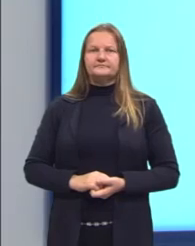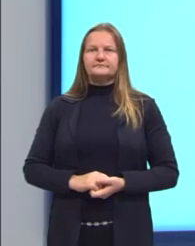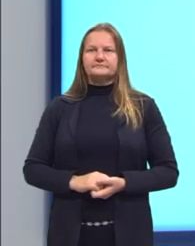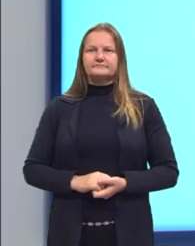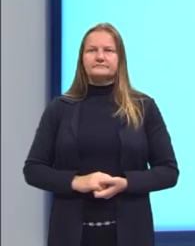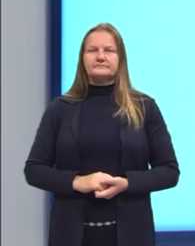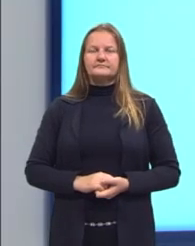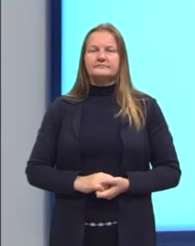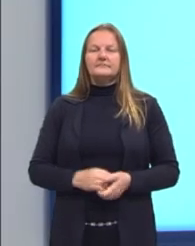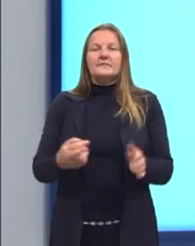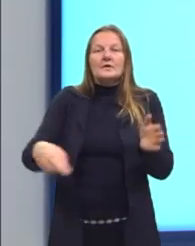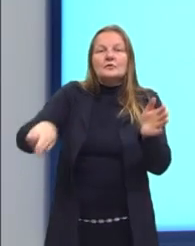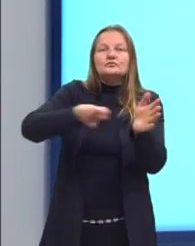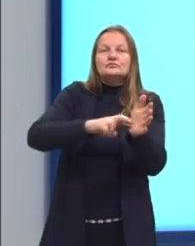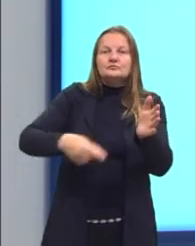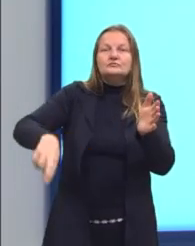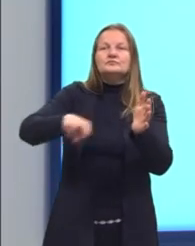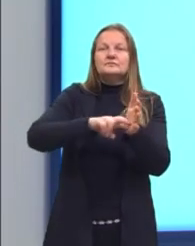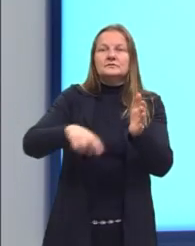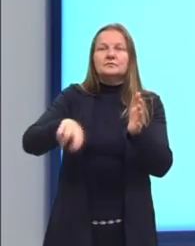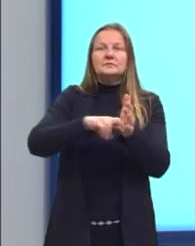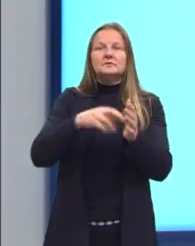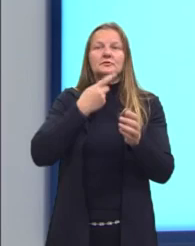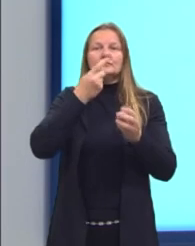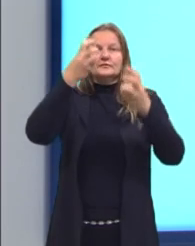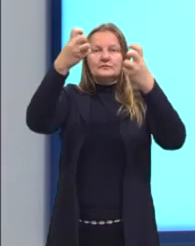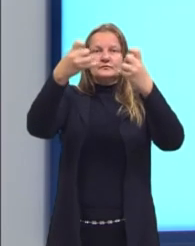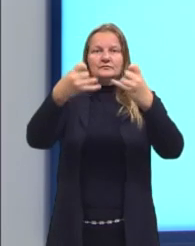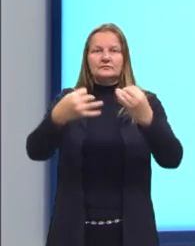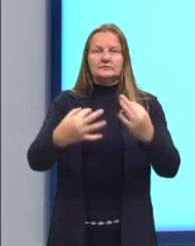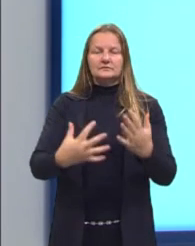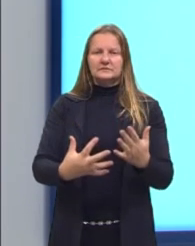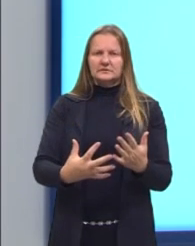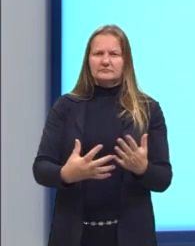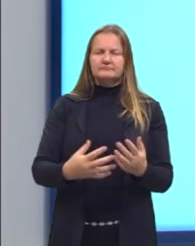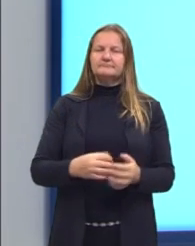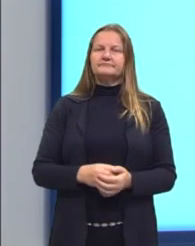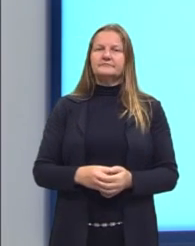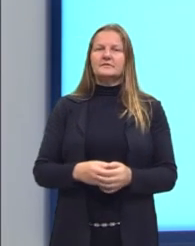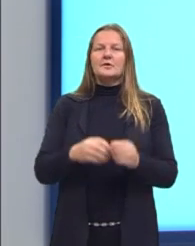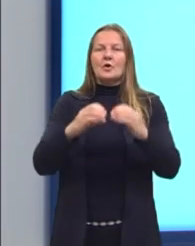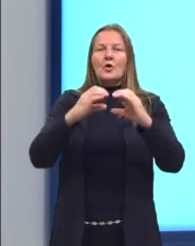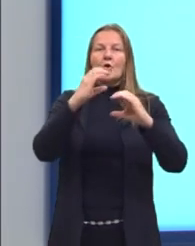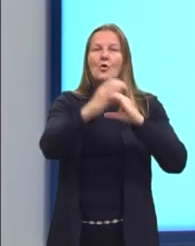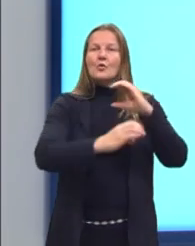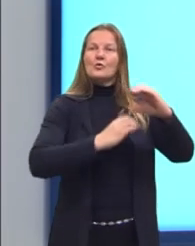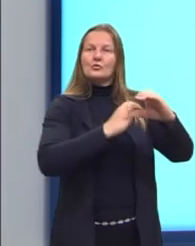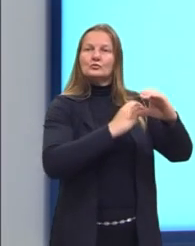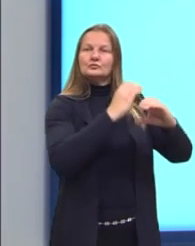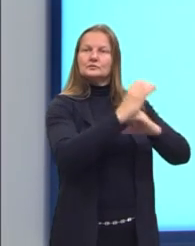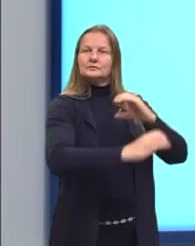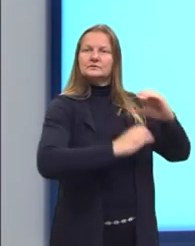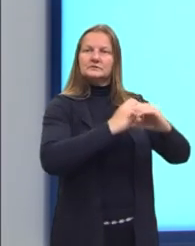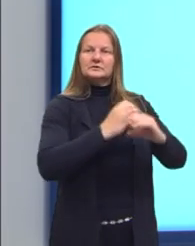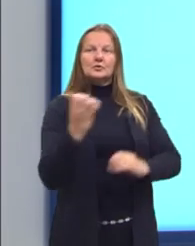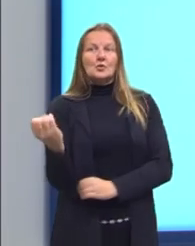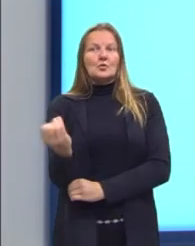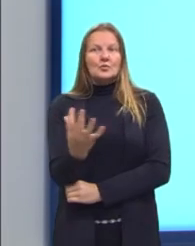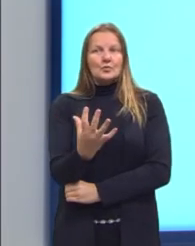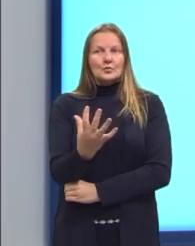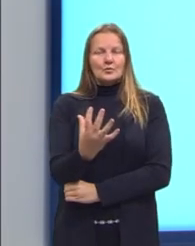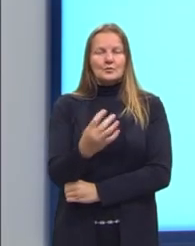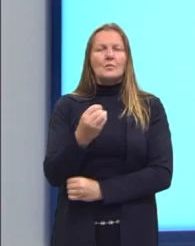Para retomar aí com vocês o que a gente vai falar, para começar esse novo ciclo aí que a gente inicia hoje, eu pensei, ok,